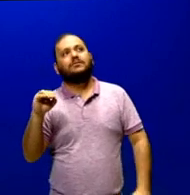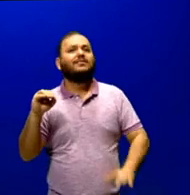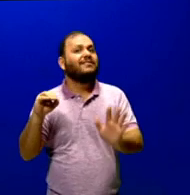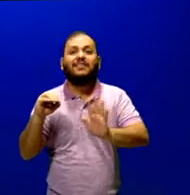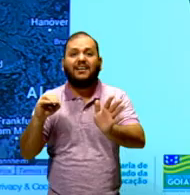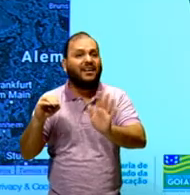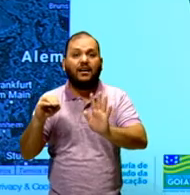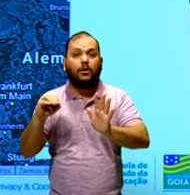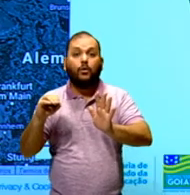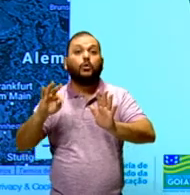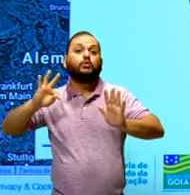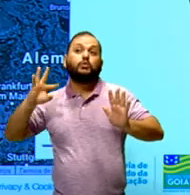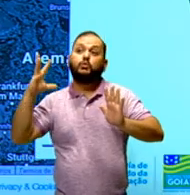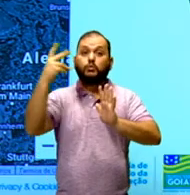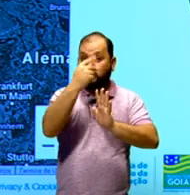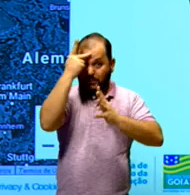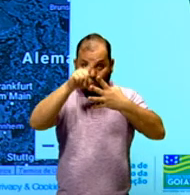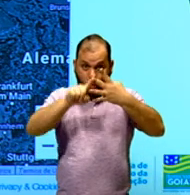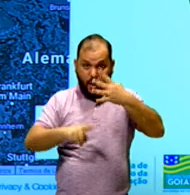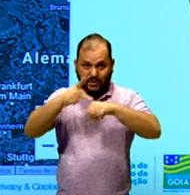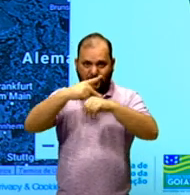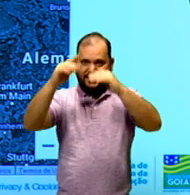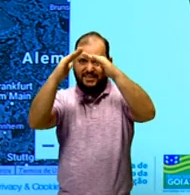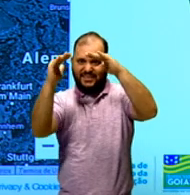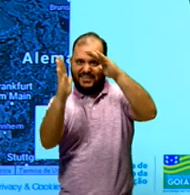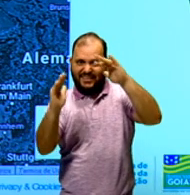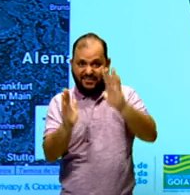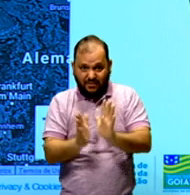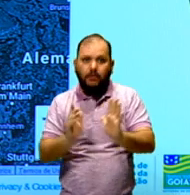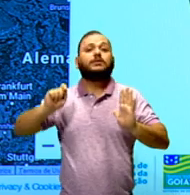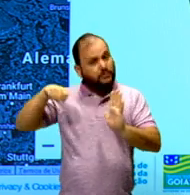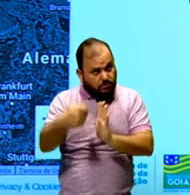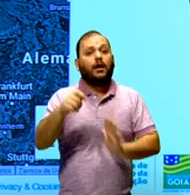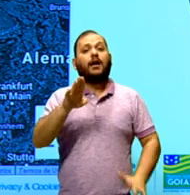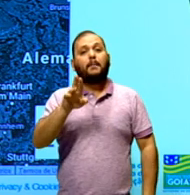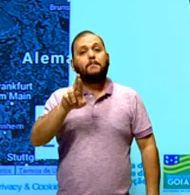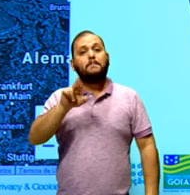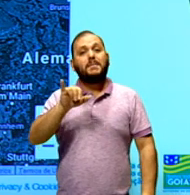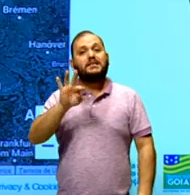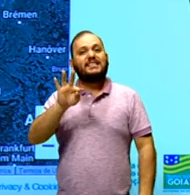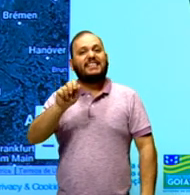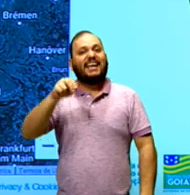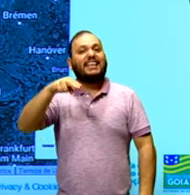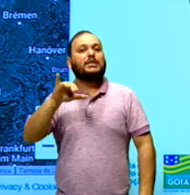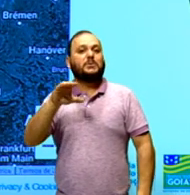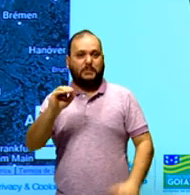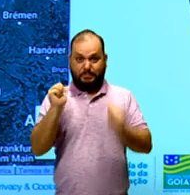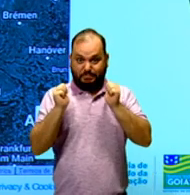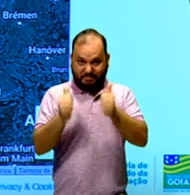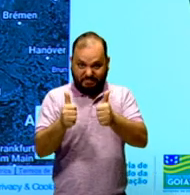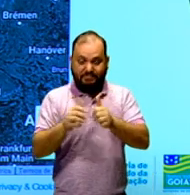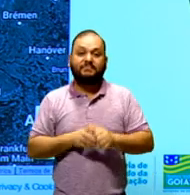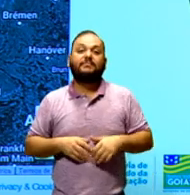região aqui, que é o Reino Unido. Pois bem, desses países, então, quem acaba administrando o Reino Unido é o Primeiro